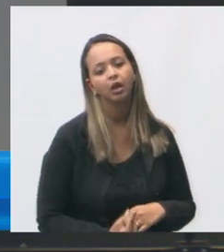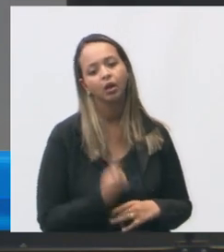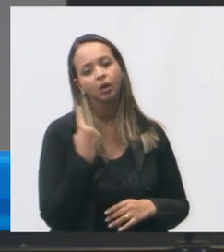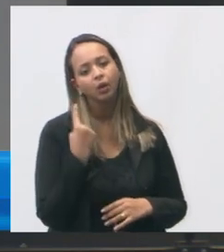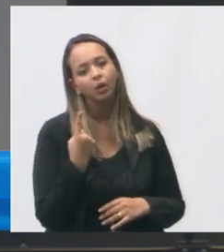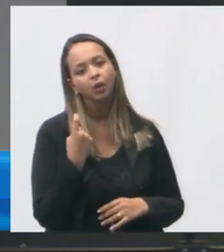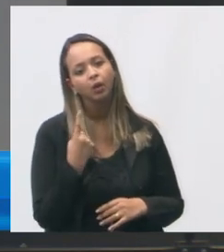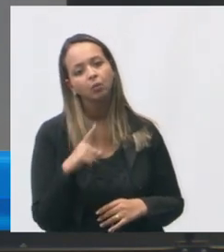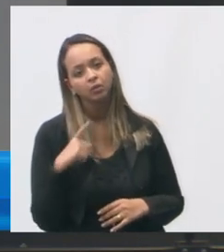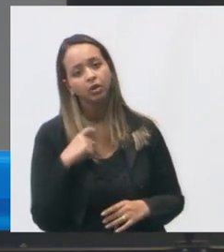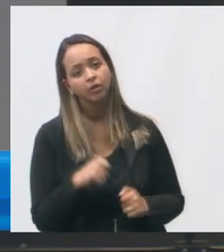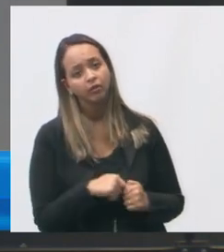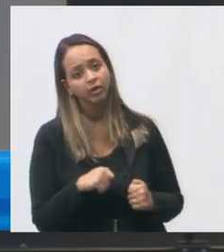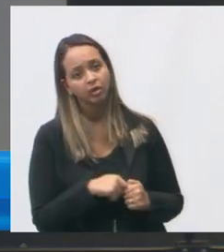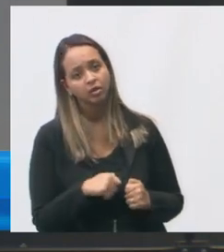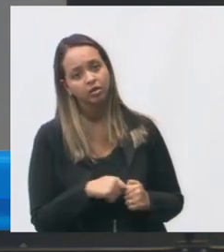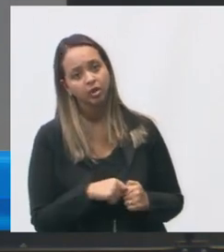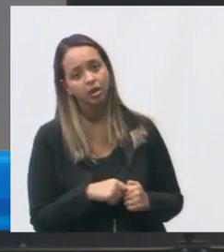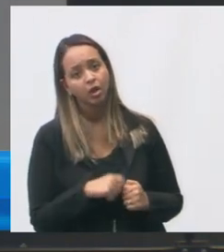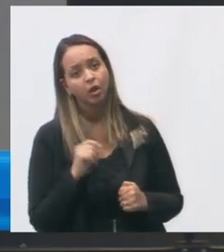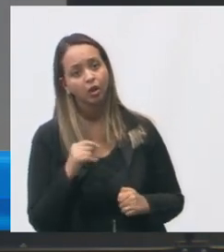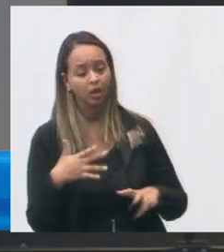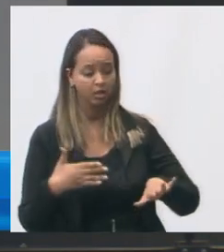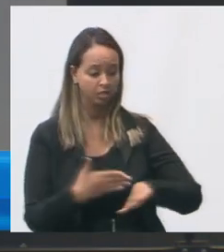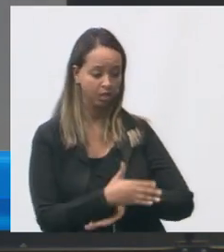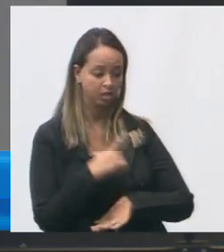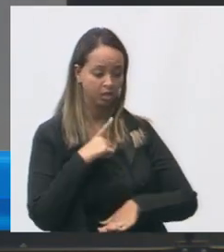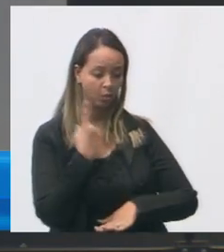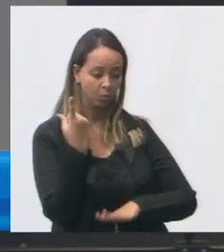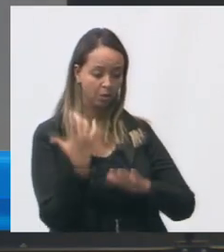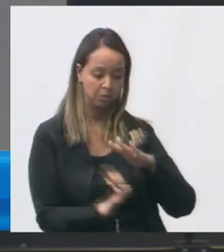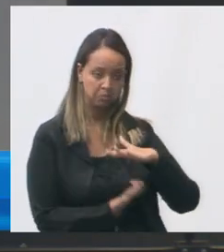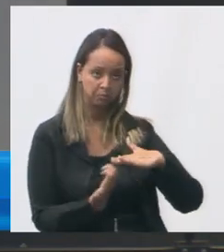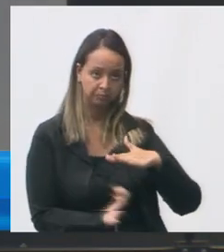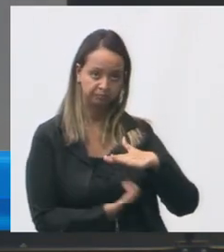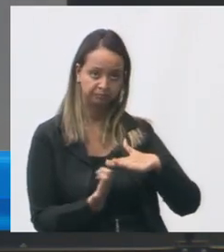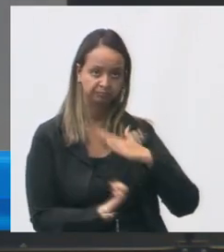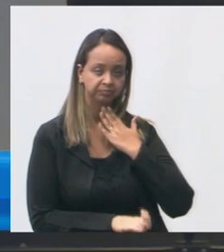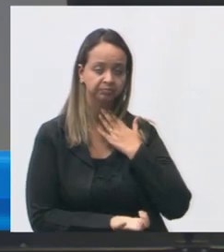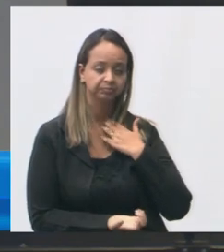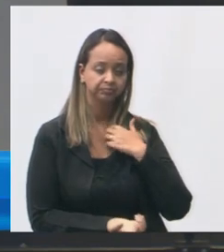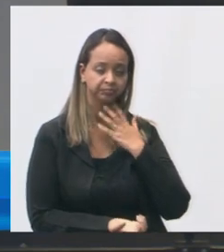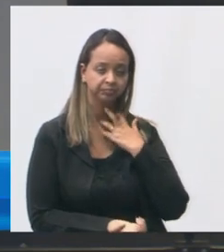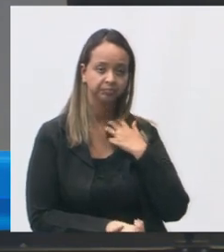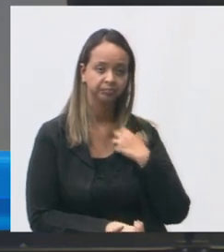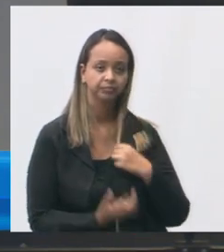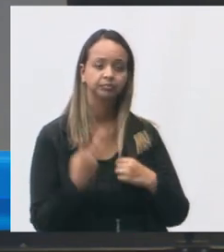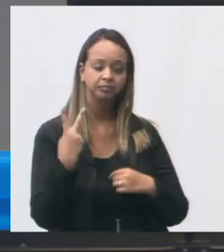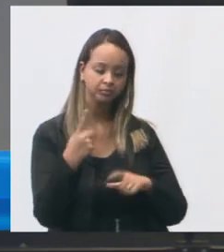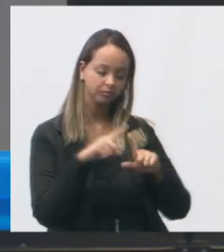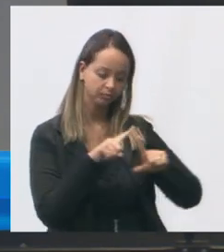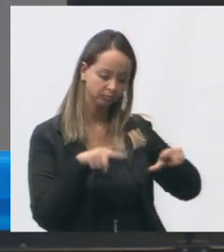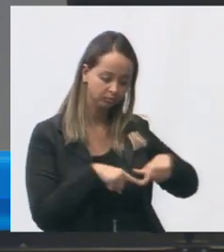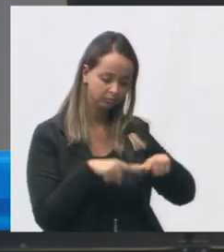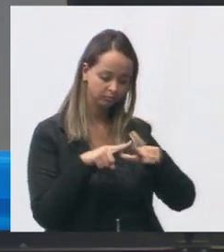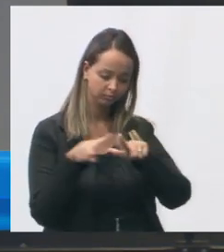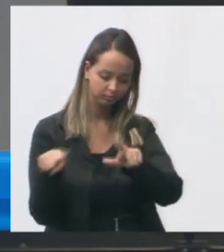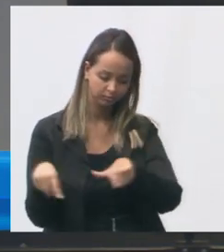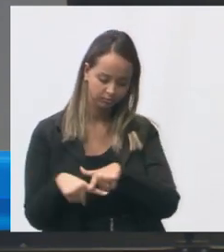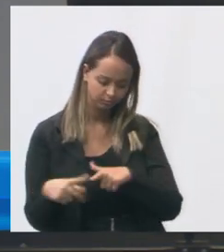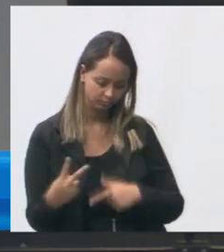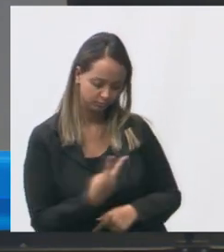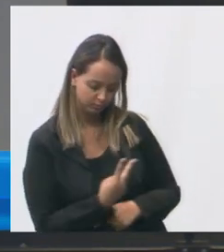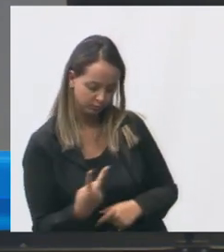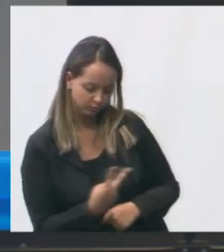atividade lá de incubadora de empresa que é essa parte aqui são duas salas que é o